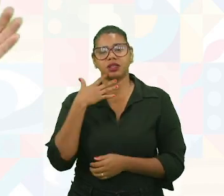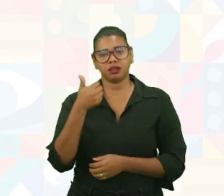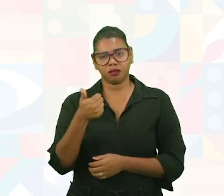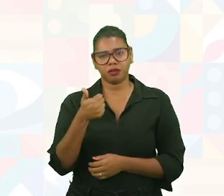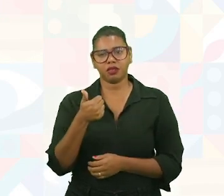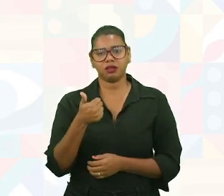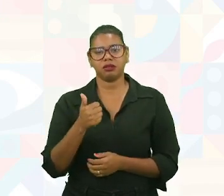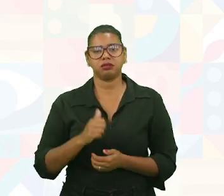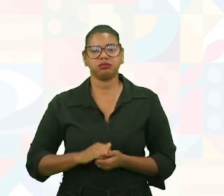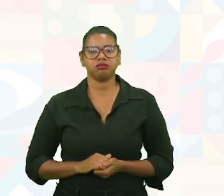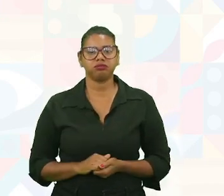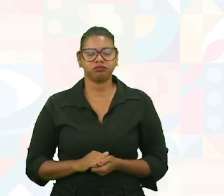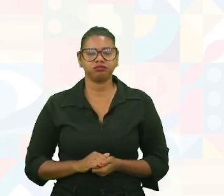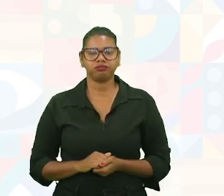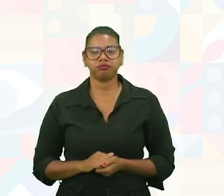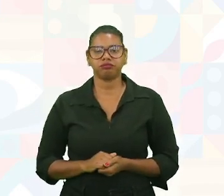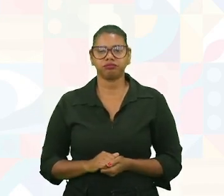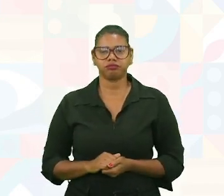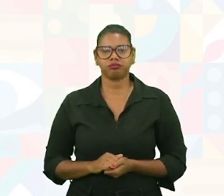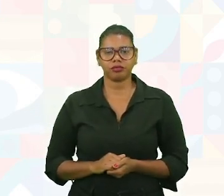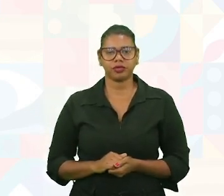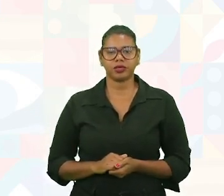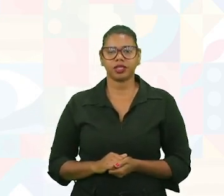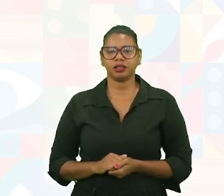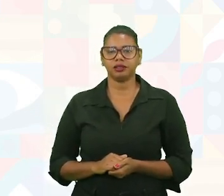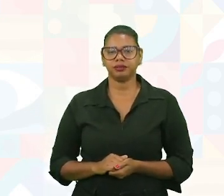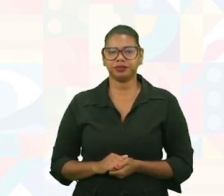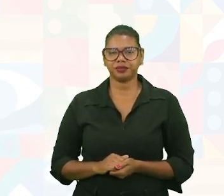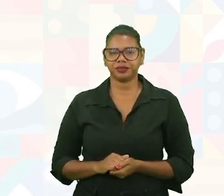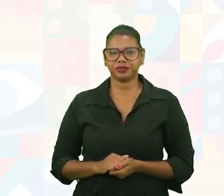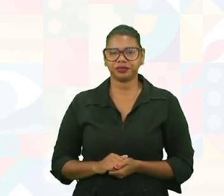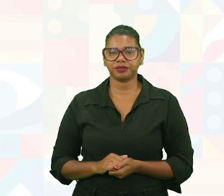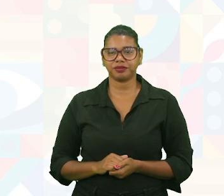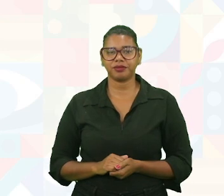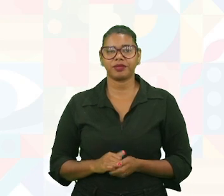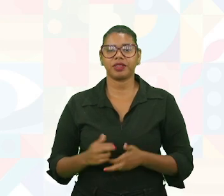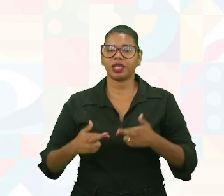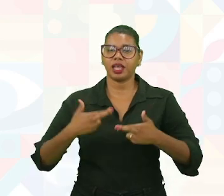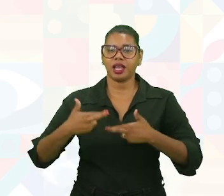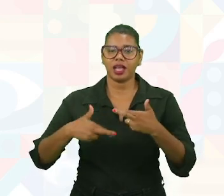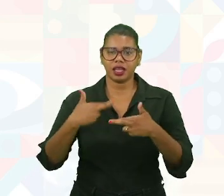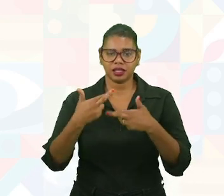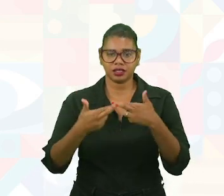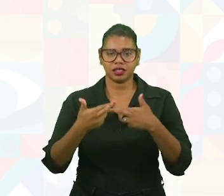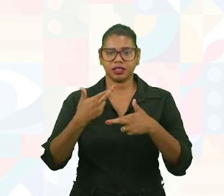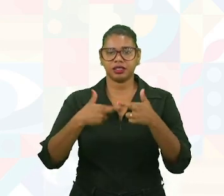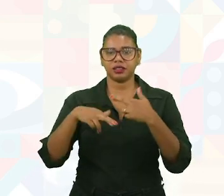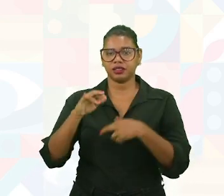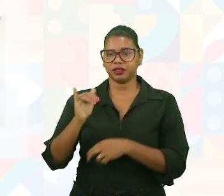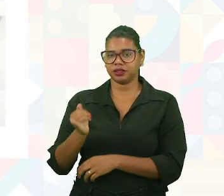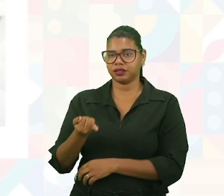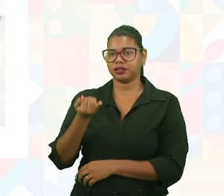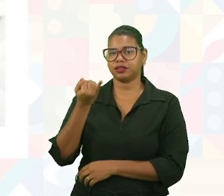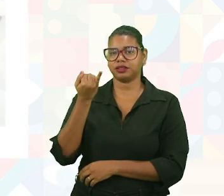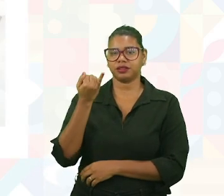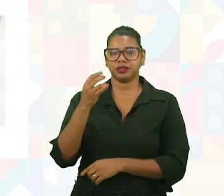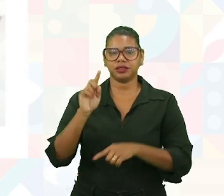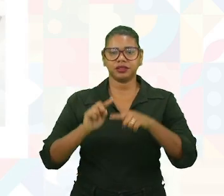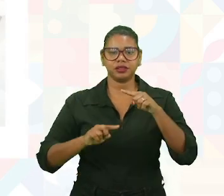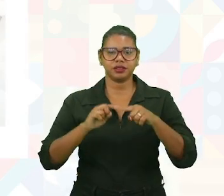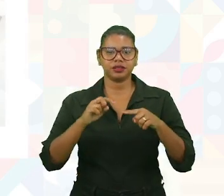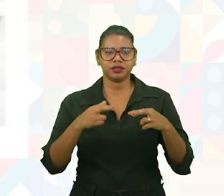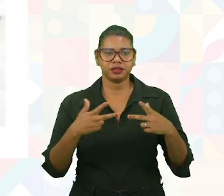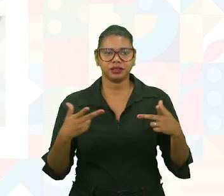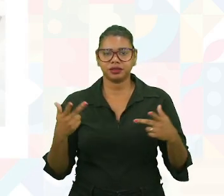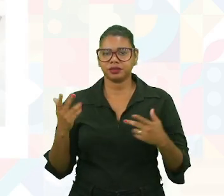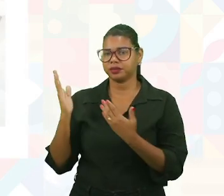ele está chegando para ficar realmente. Ok? A reciclagem e o reaproveitamento de materiais. Se existe aquele